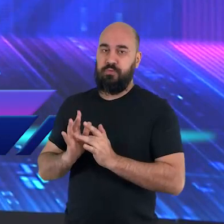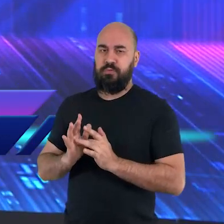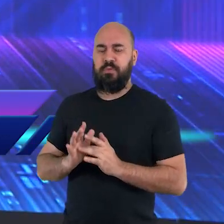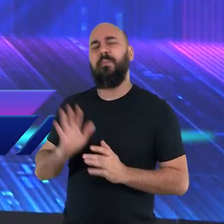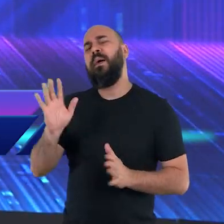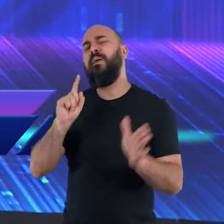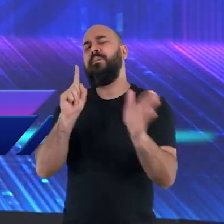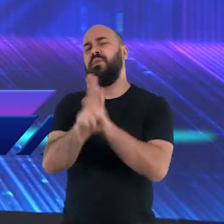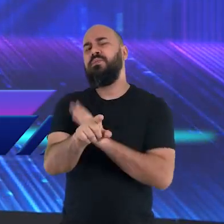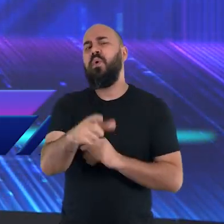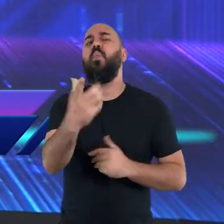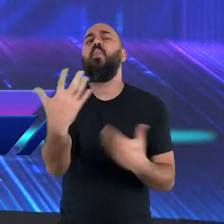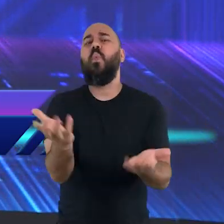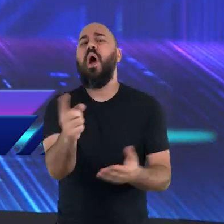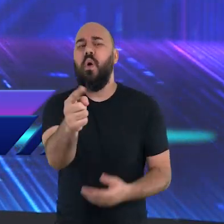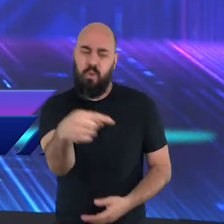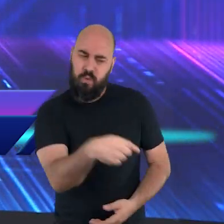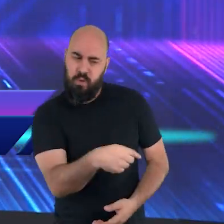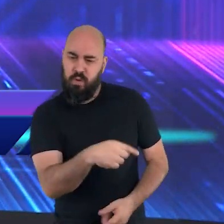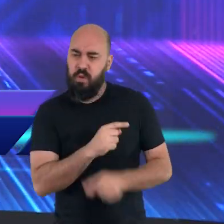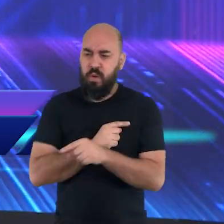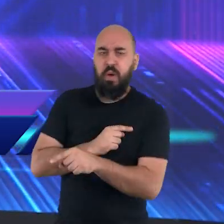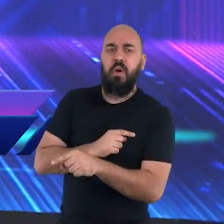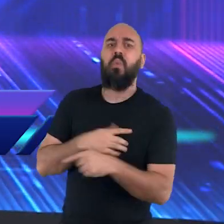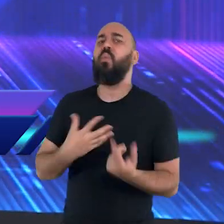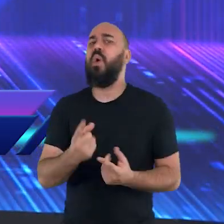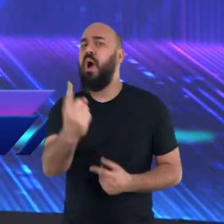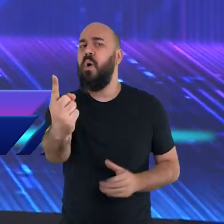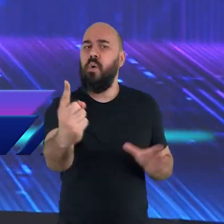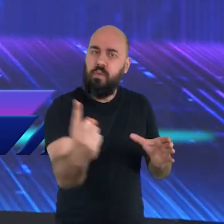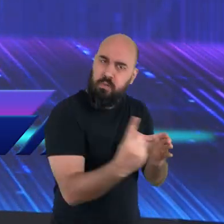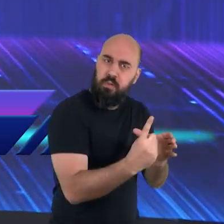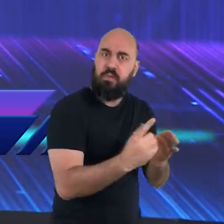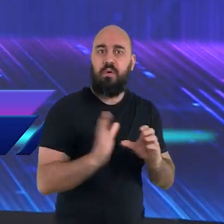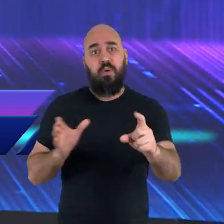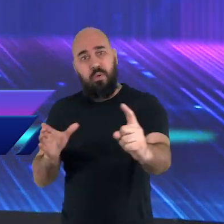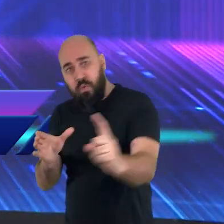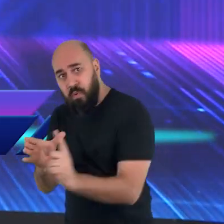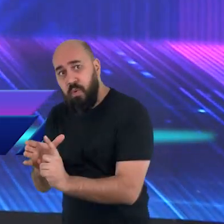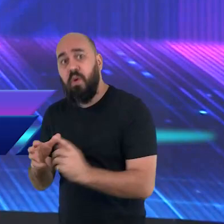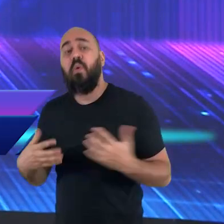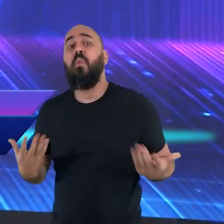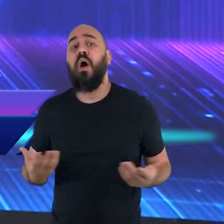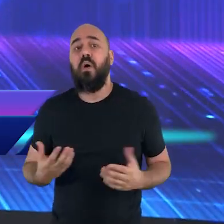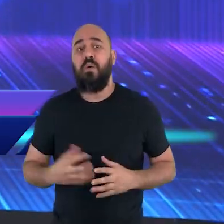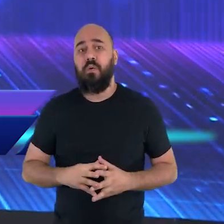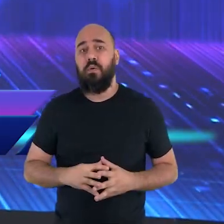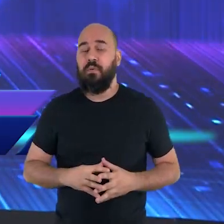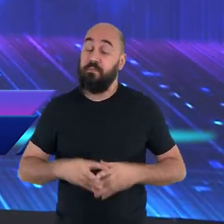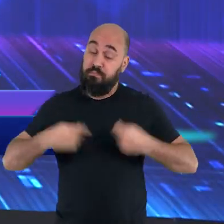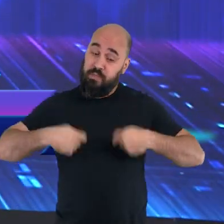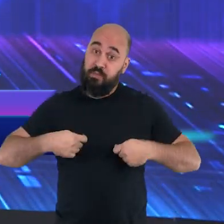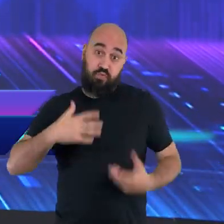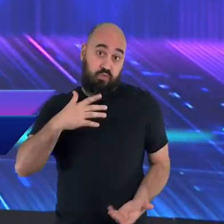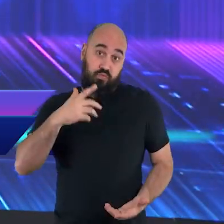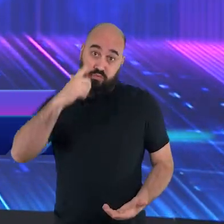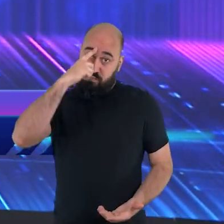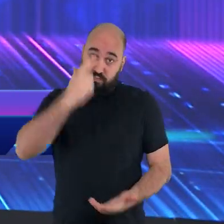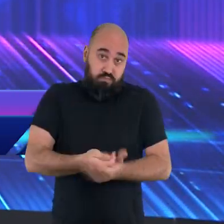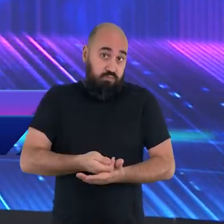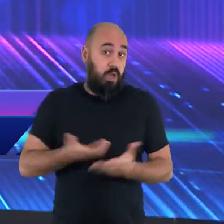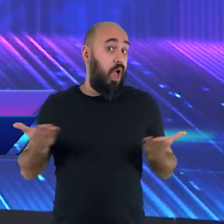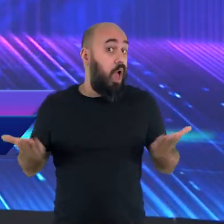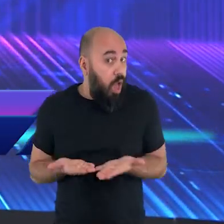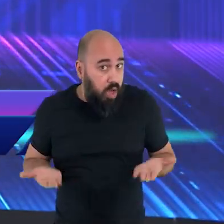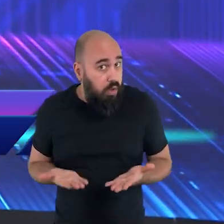é uma escolha que precisa ser tomada agora. Você pode decidir se vai ser joio ou se vai ser trigo.